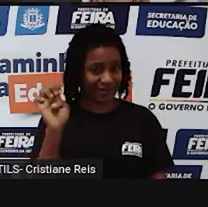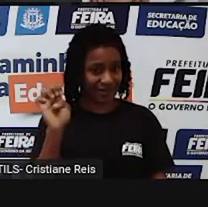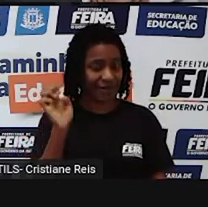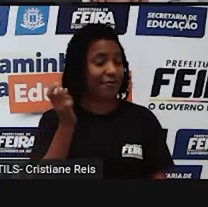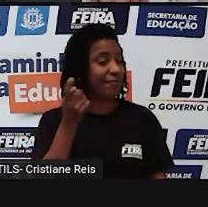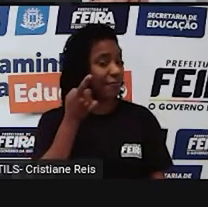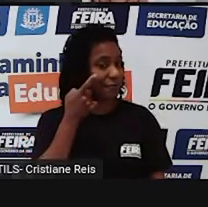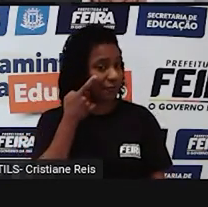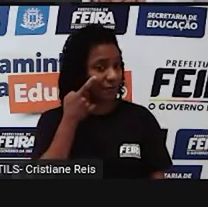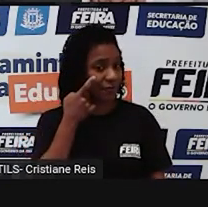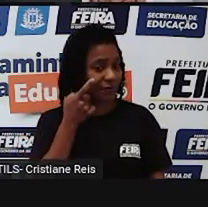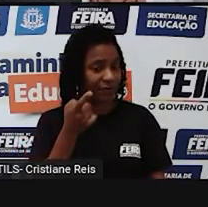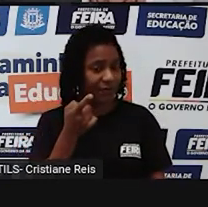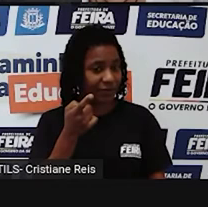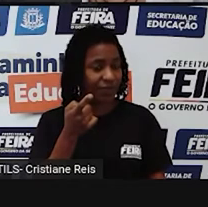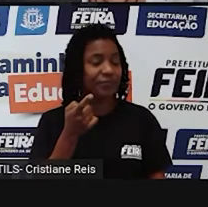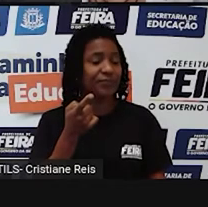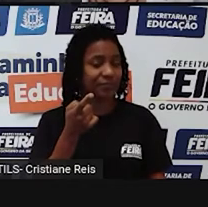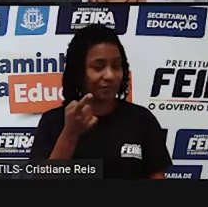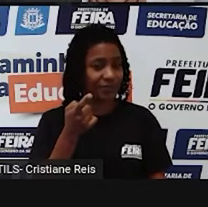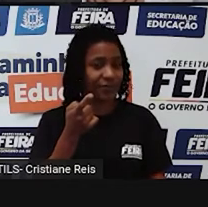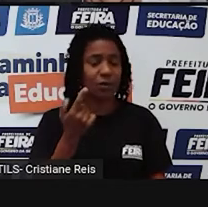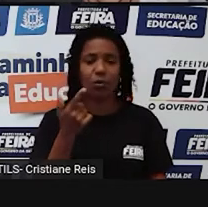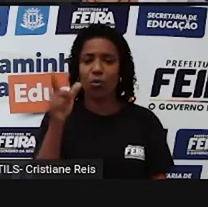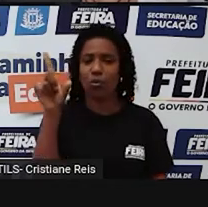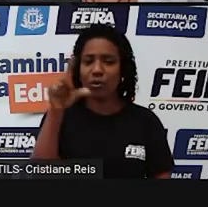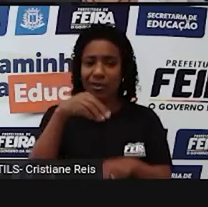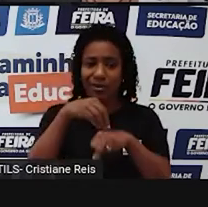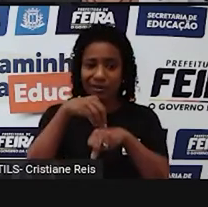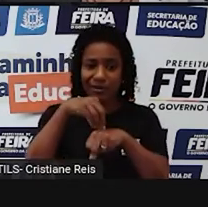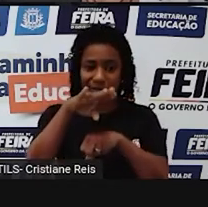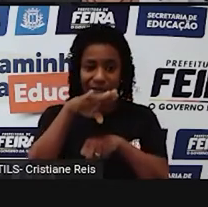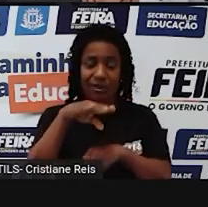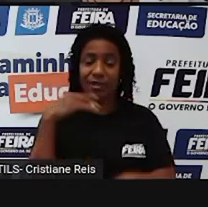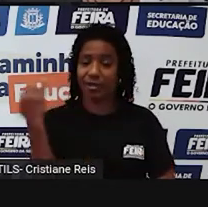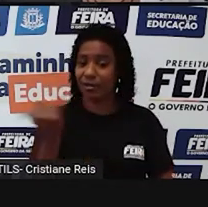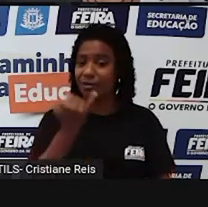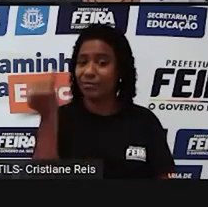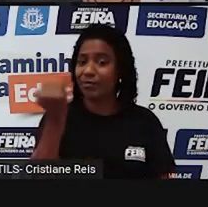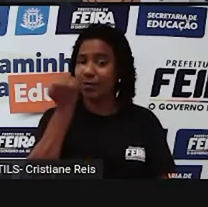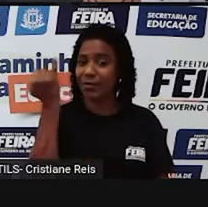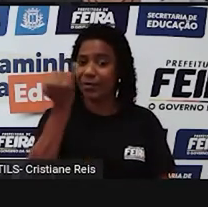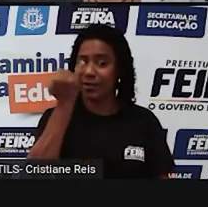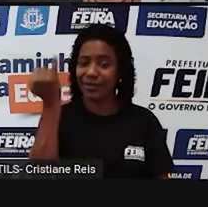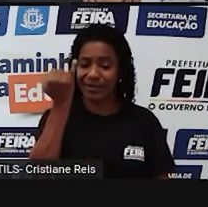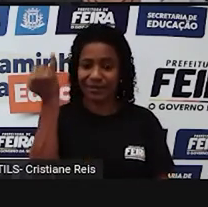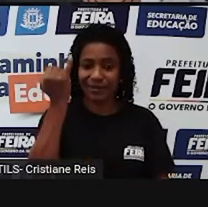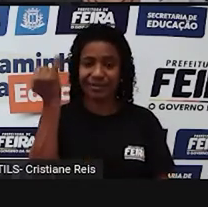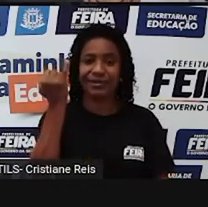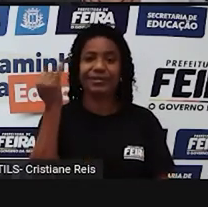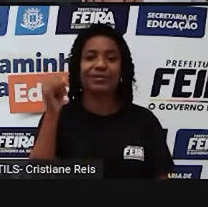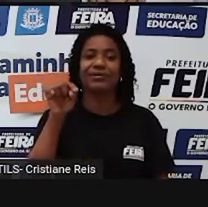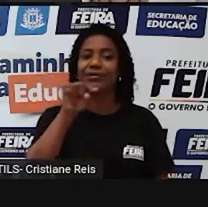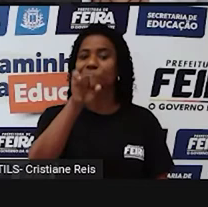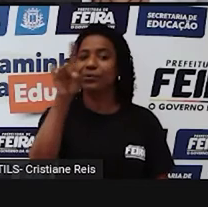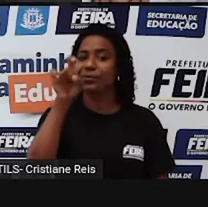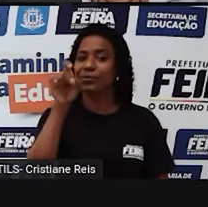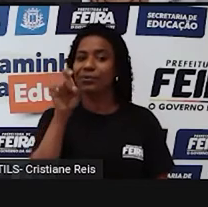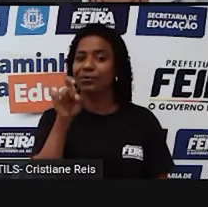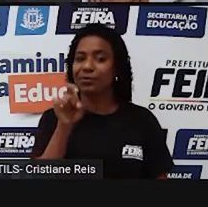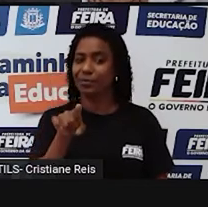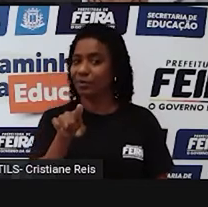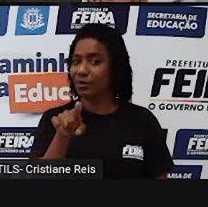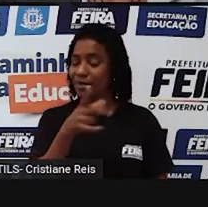detalhe que vocês não podem esquecer. É preciso utilizar no final da pergunta o sinal de